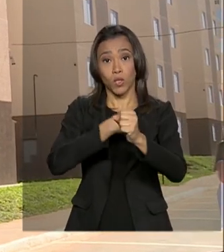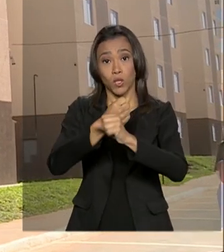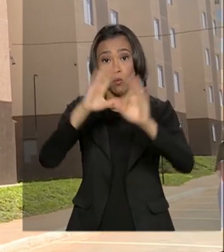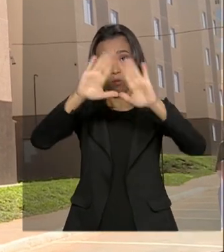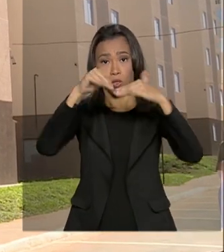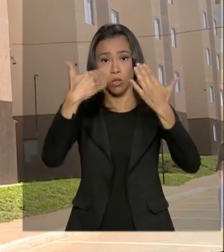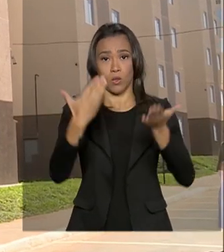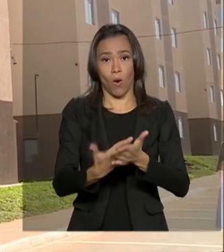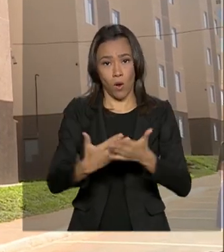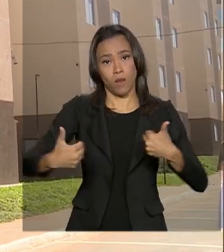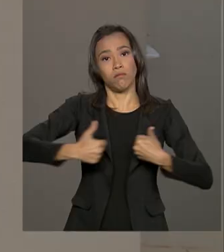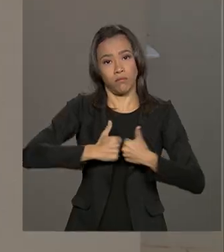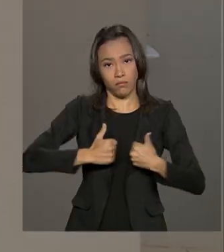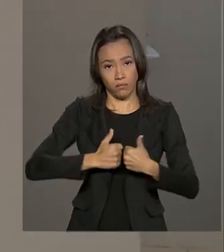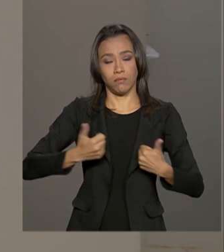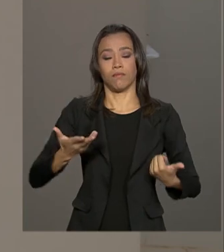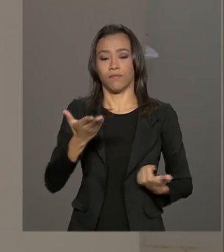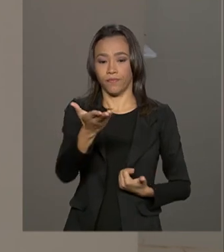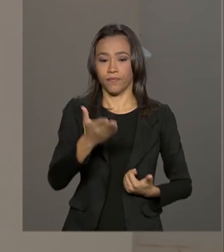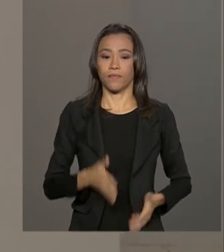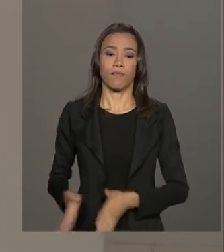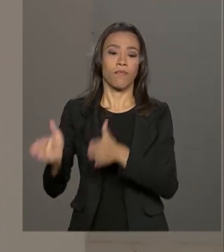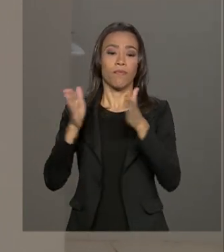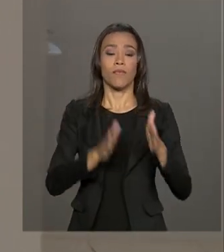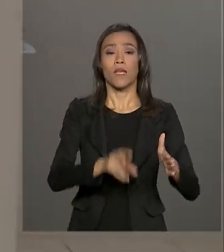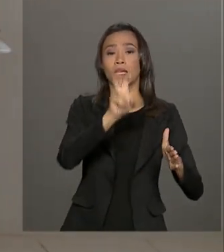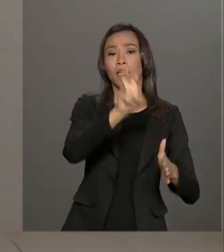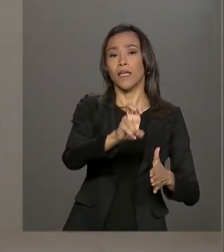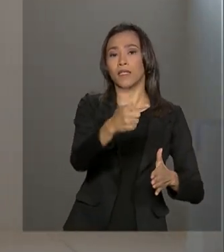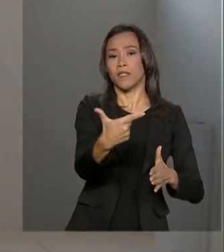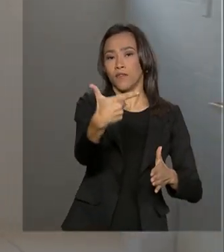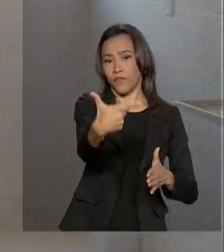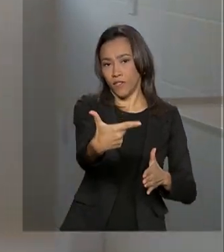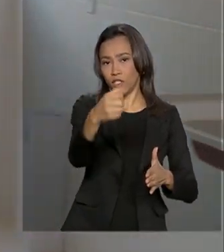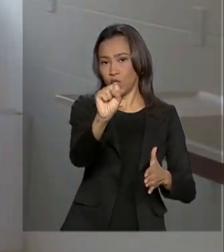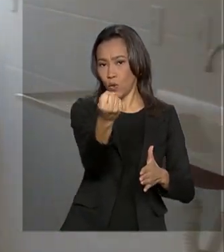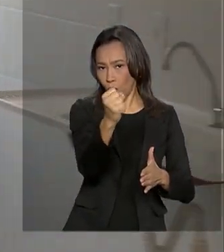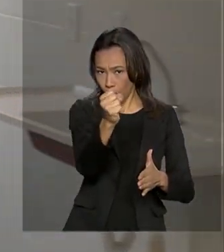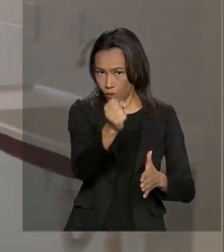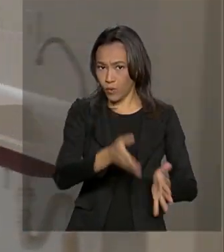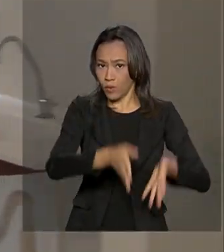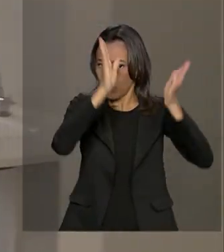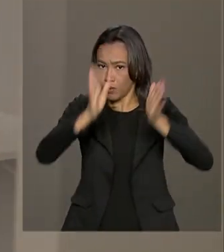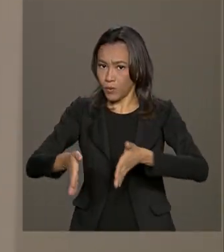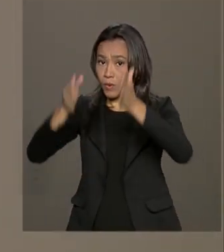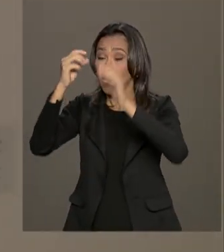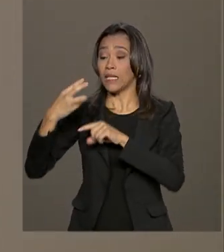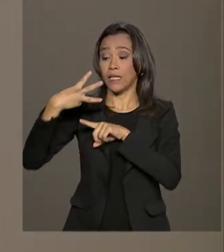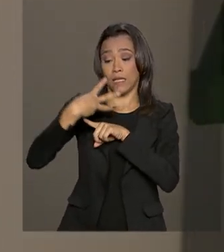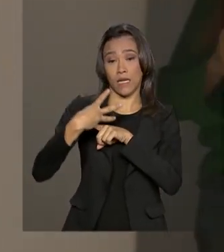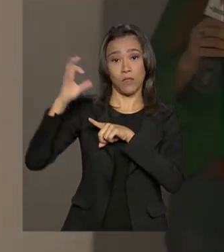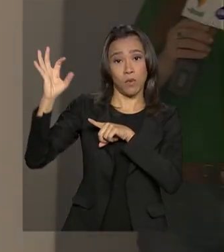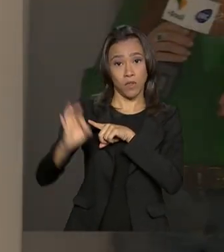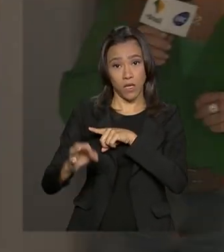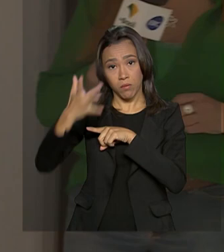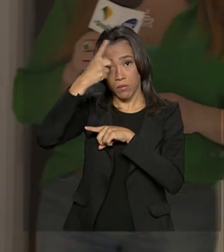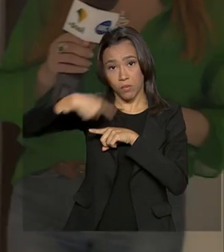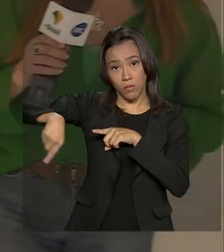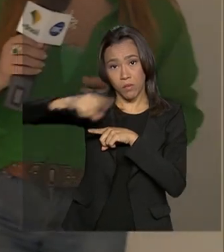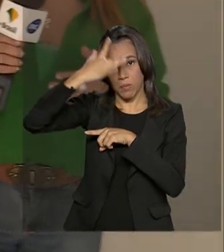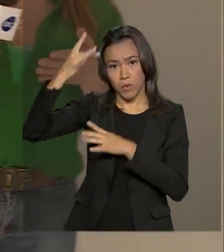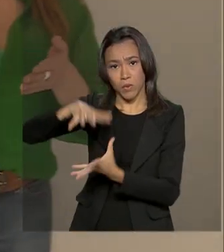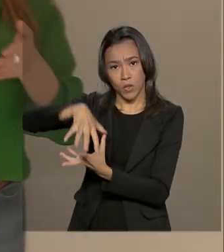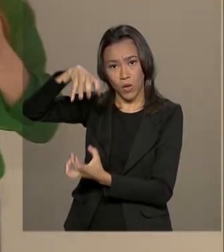ensino básico no local. Dessas 528 unidades entregues, 3% são para idosos e outros 3